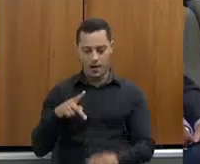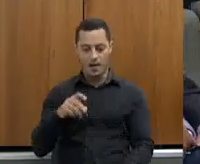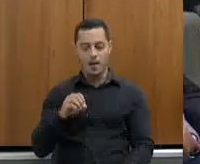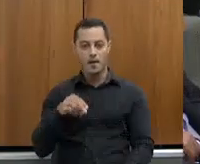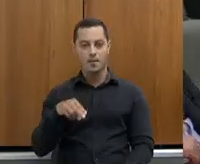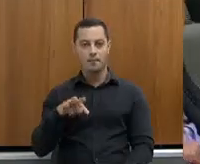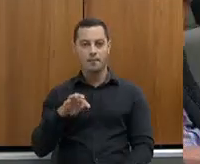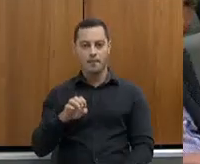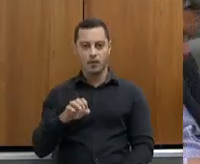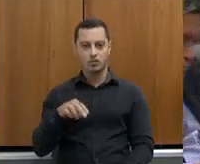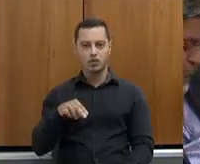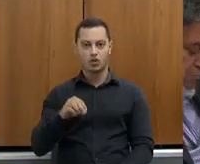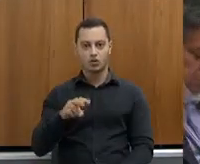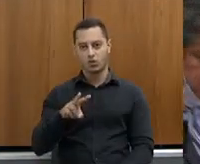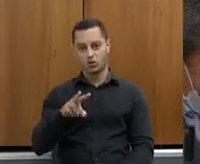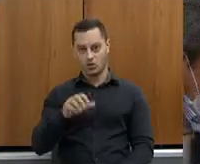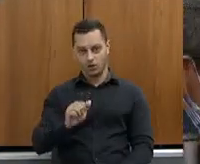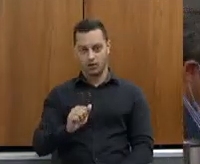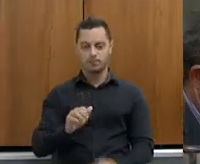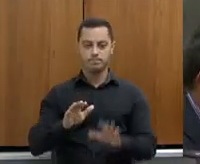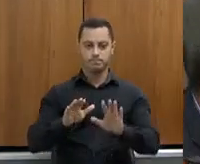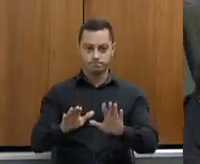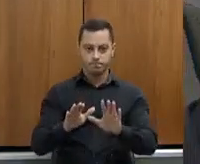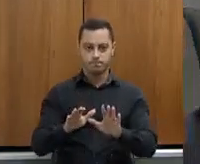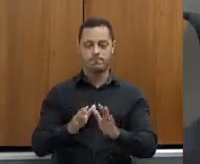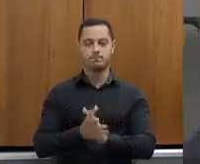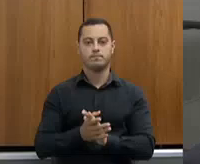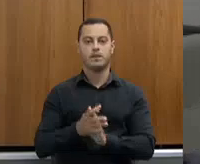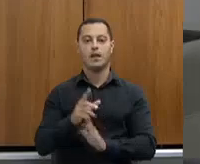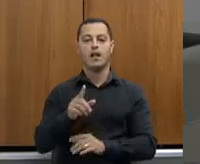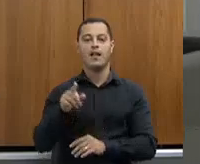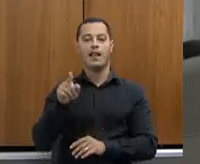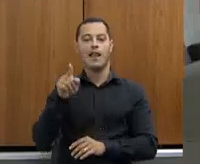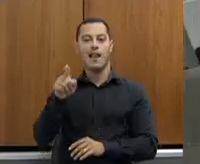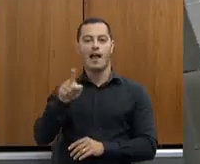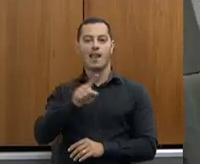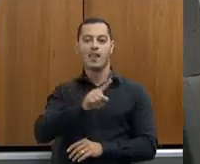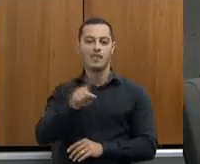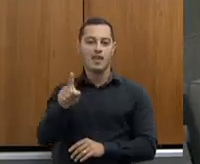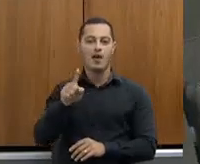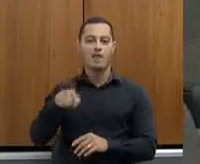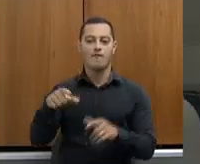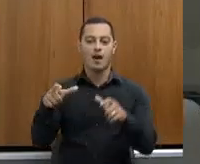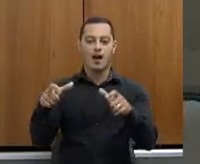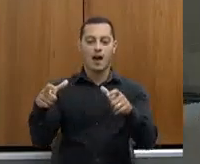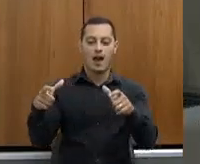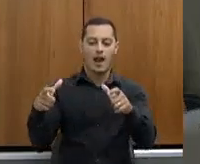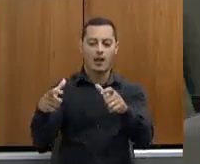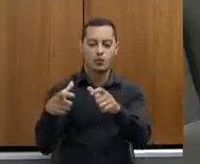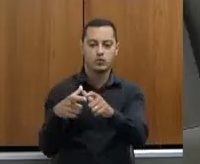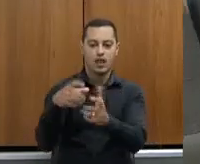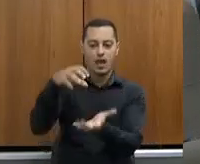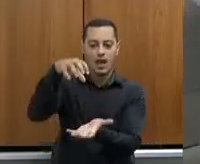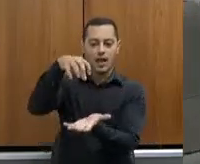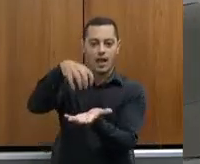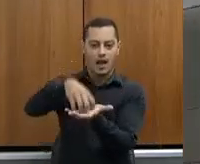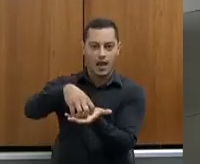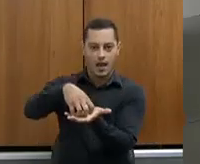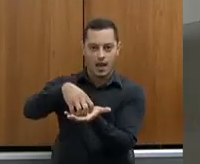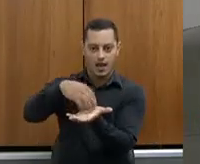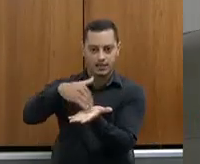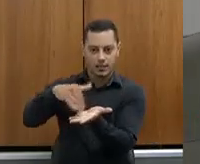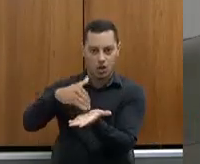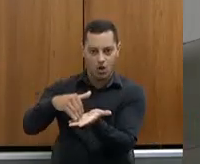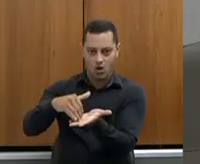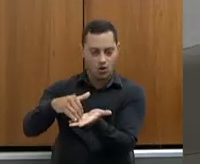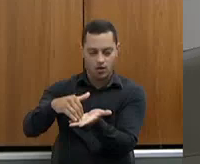ainda está muito preliminar. Não é questão assim, não é redução de escritório local, Tales? A ideia que a gente tem é,